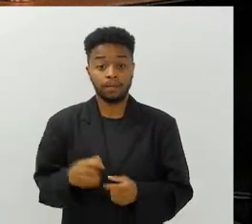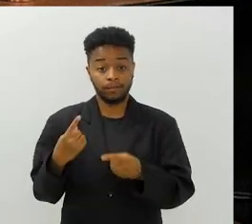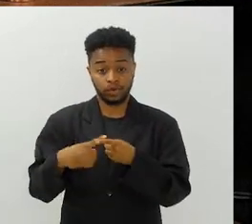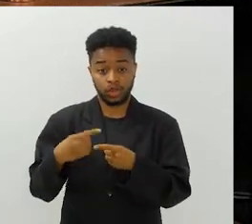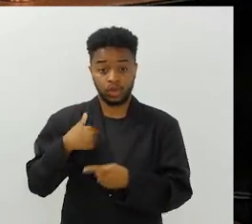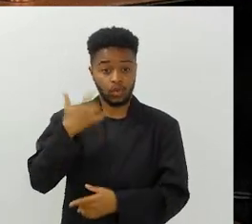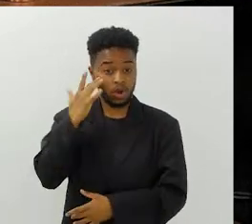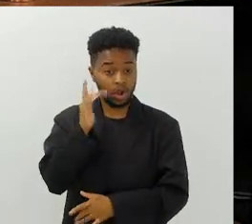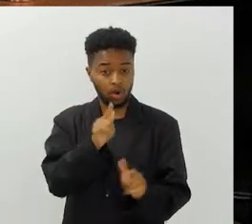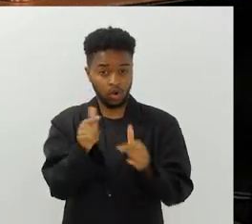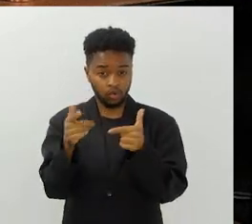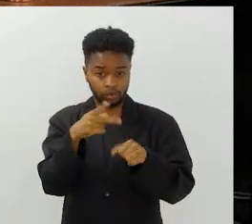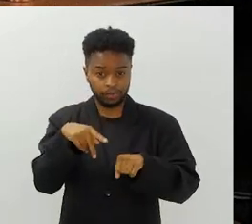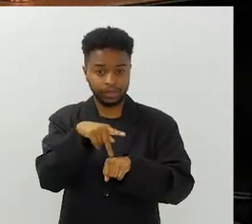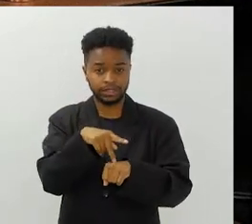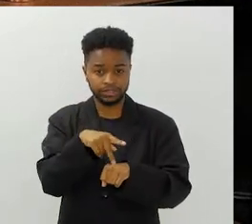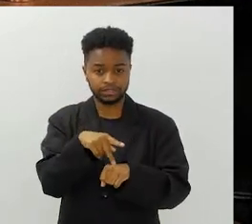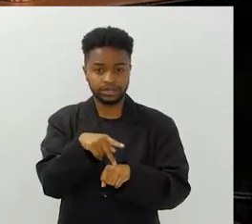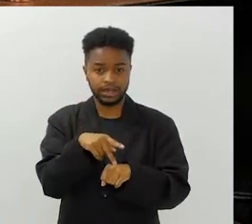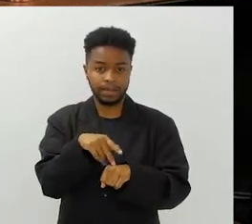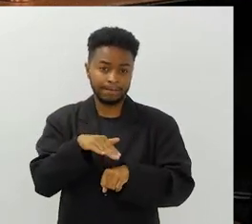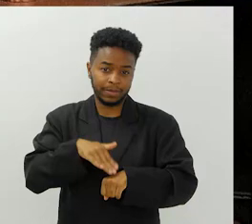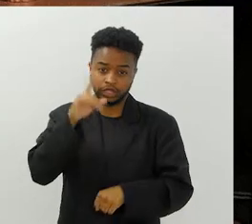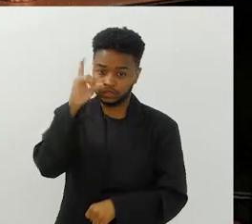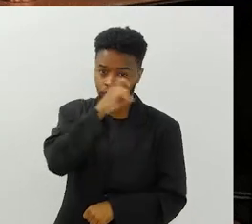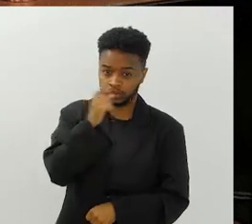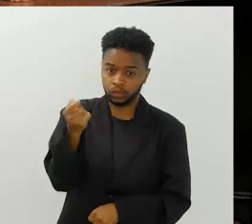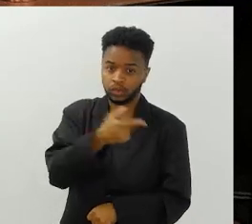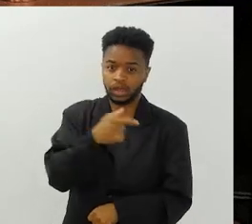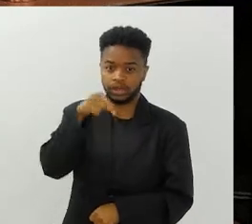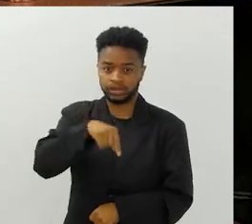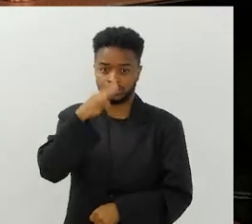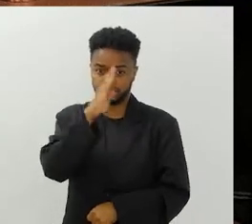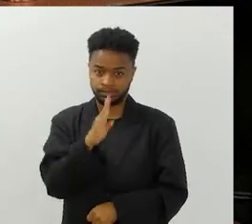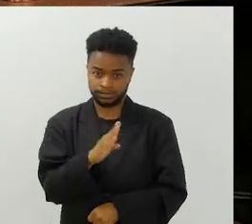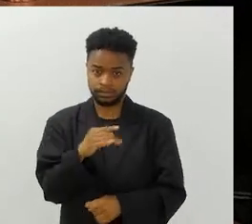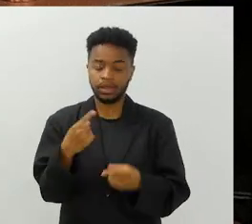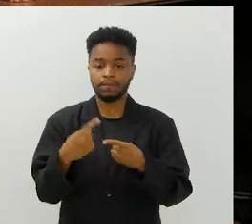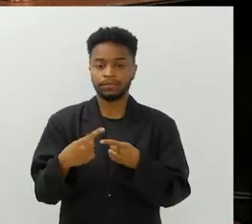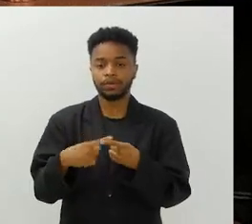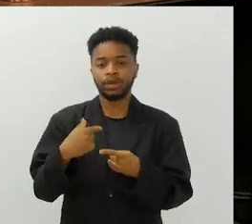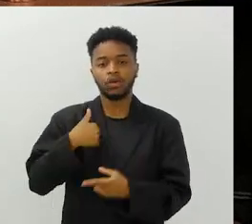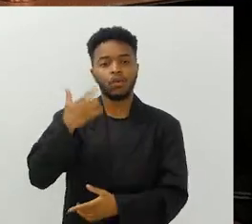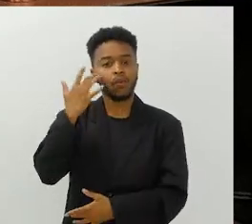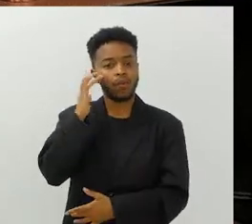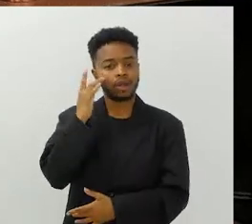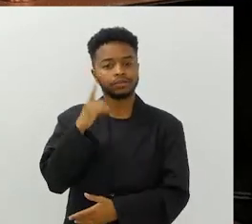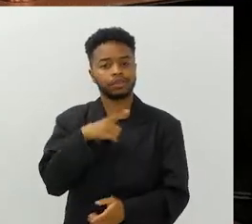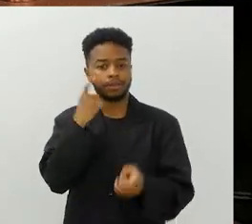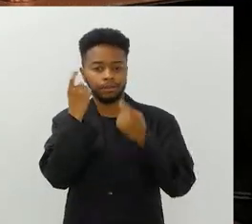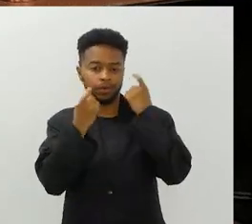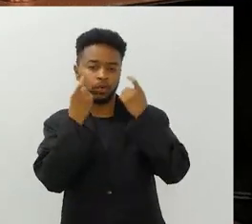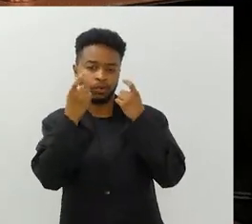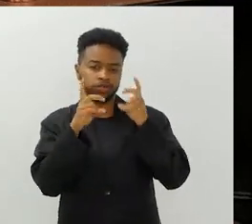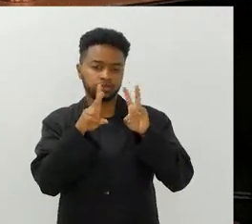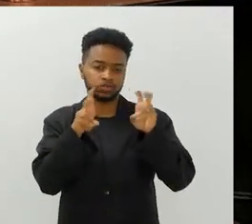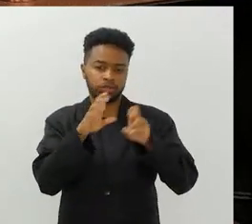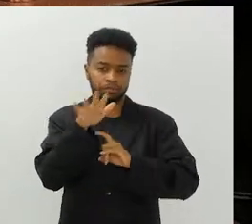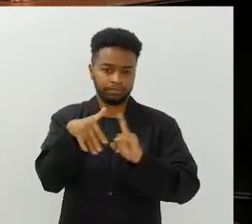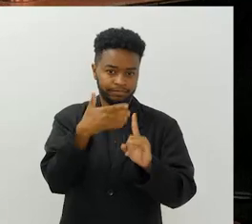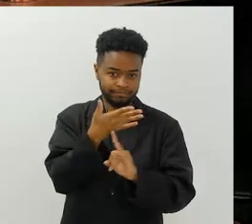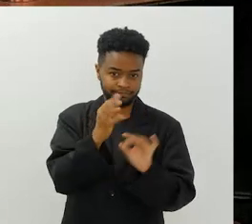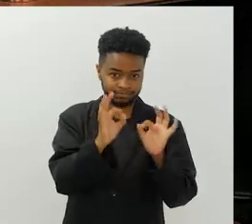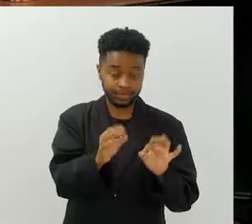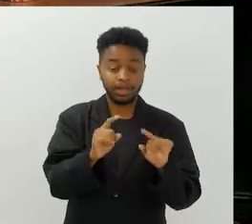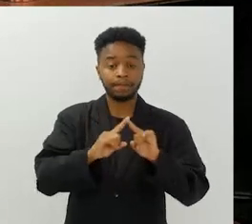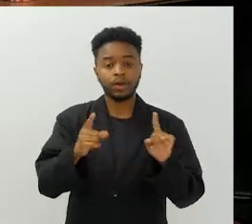Eu acho até que, em outros países, a situação é mais dramática do que aqui no Brasil, porque aqui eu acho que a gente tem bastante preocupação com o meio